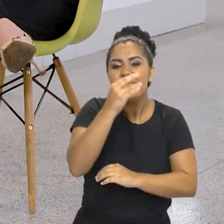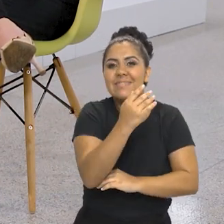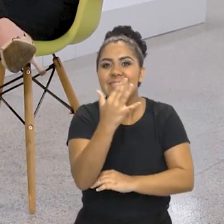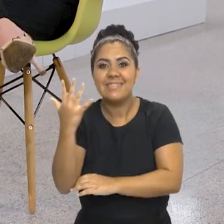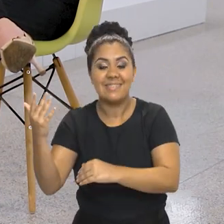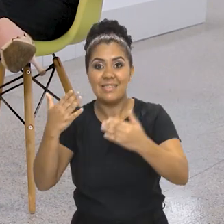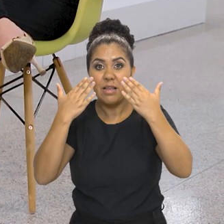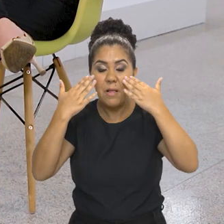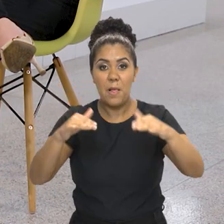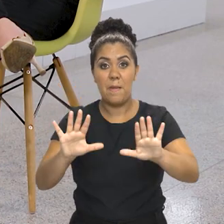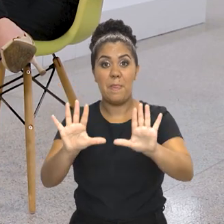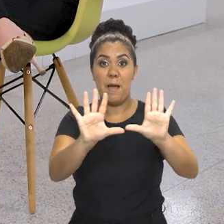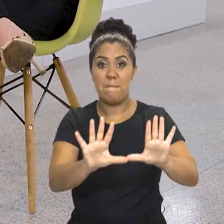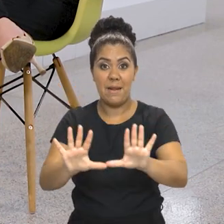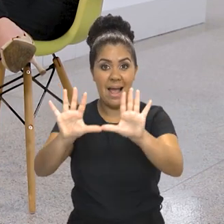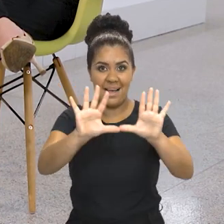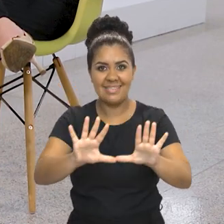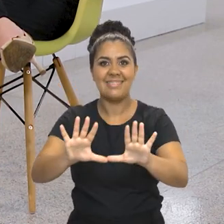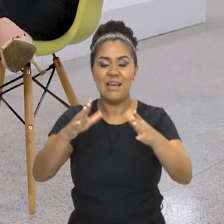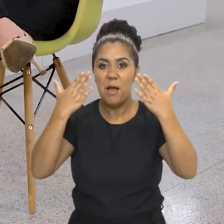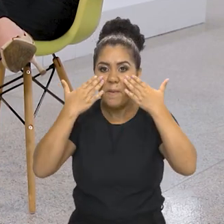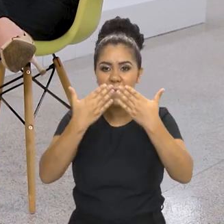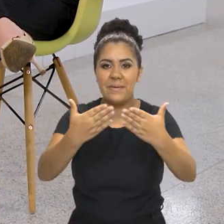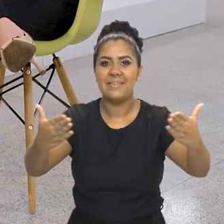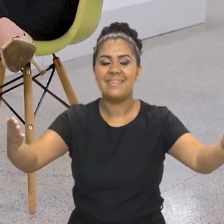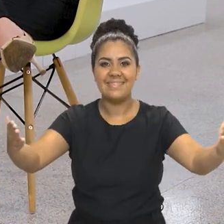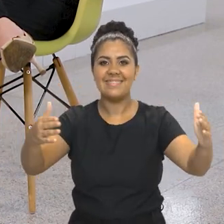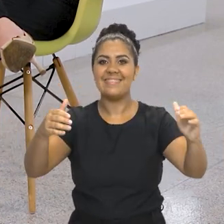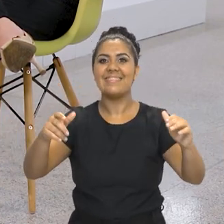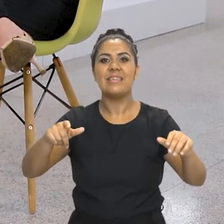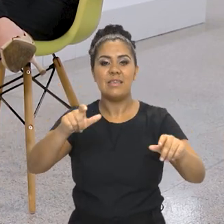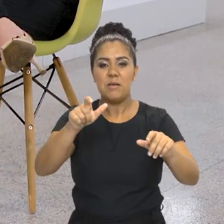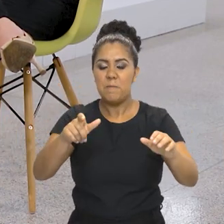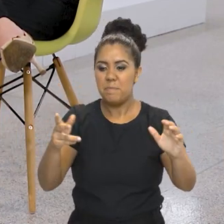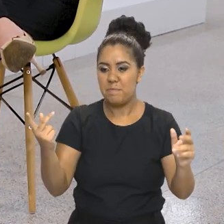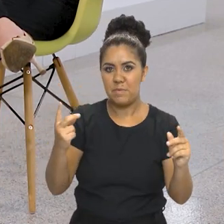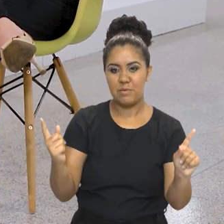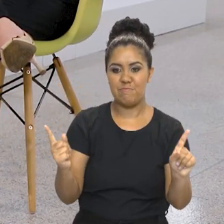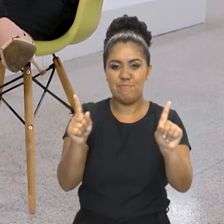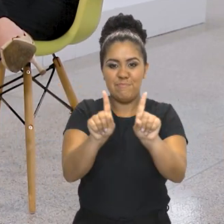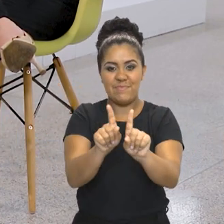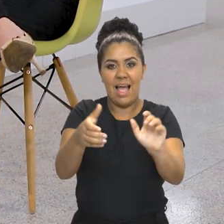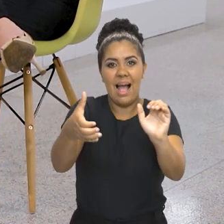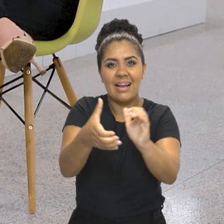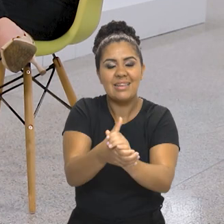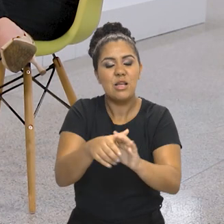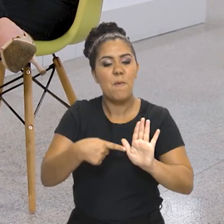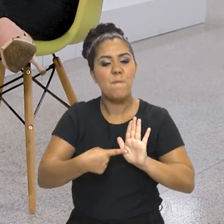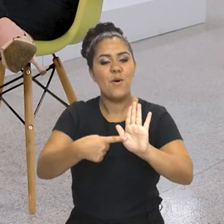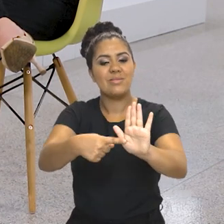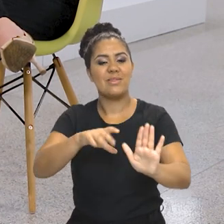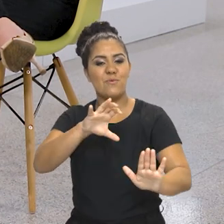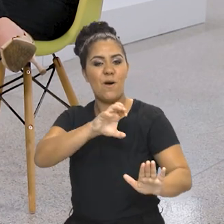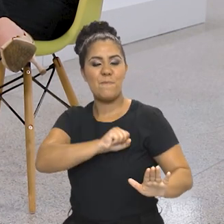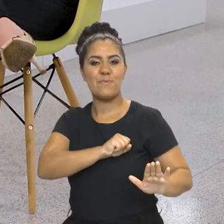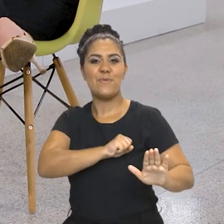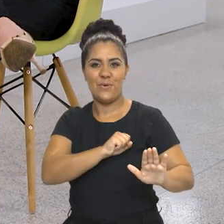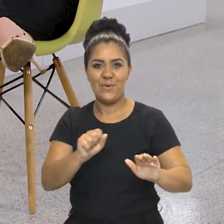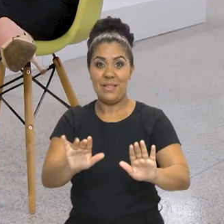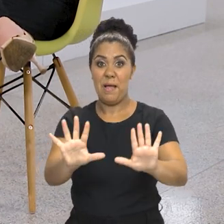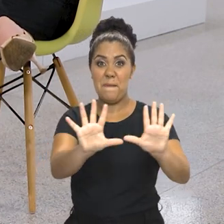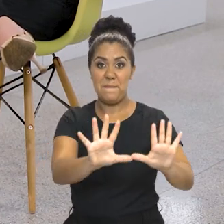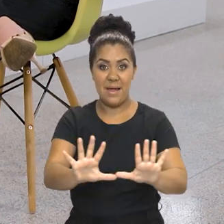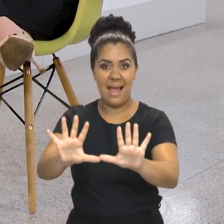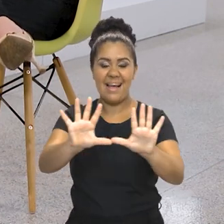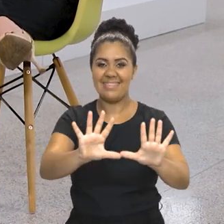uma coisa mais democrática do que isso, né? As pessoas se casando e manifestando o seu amor em Praça Pública.